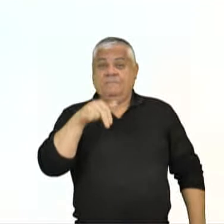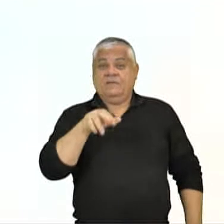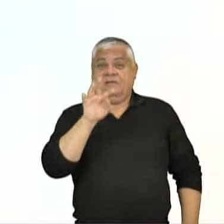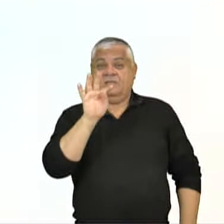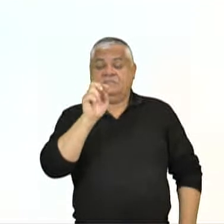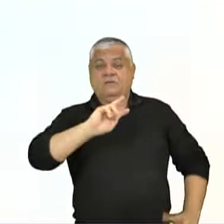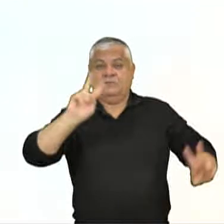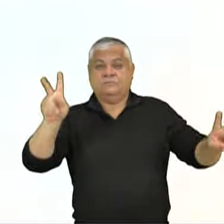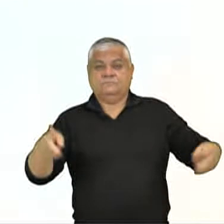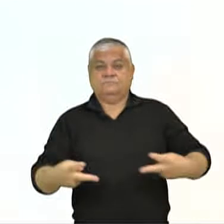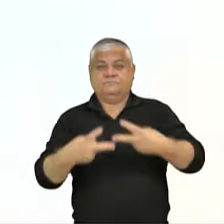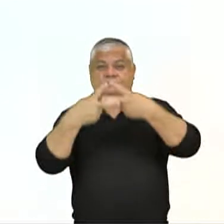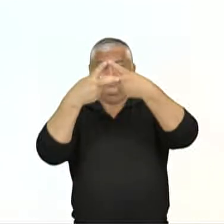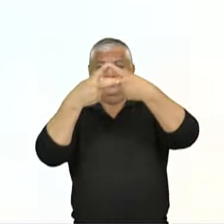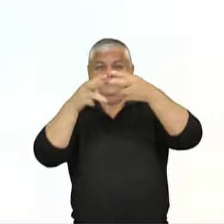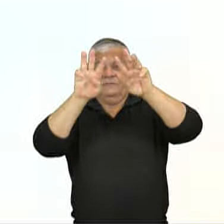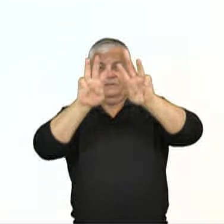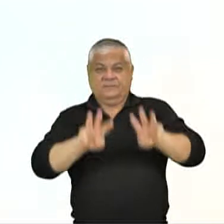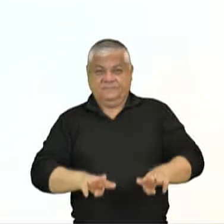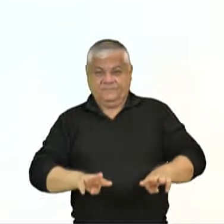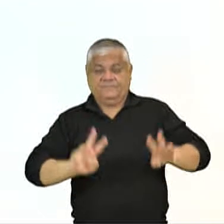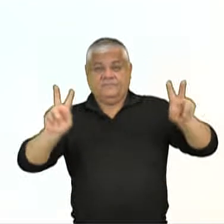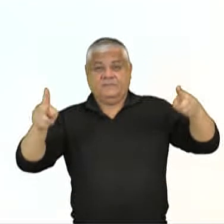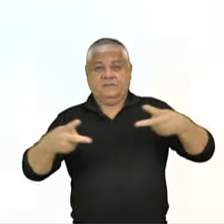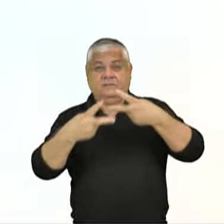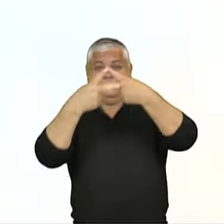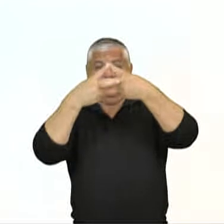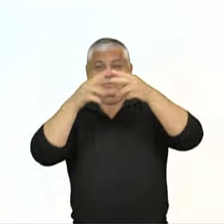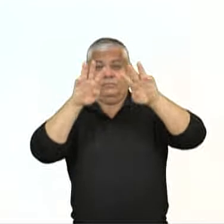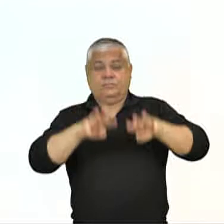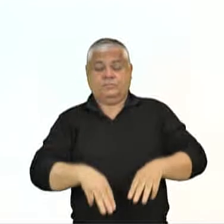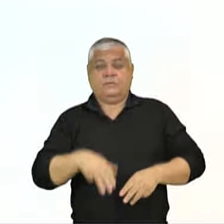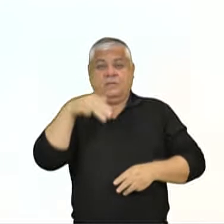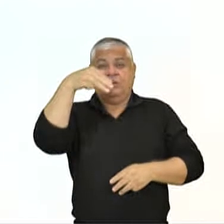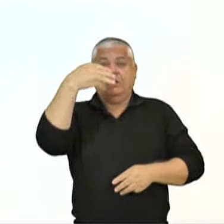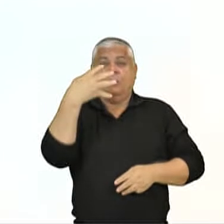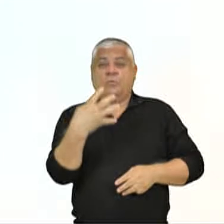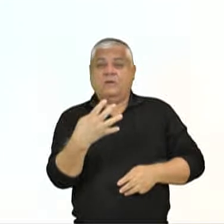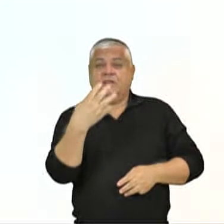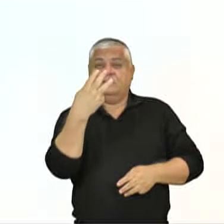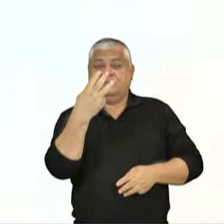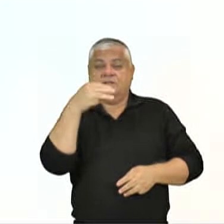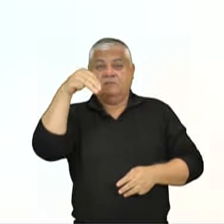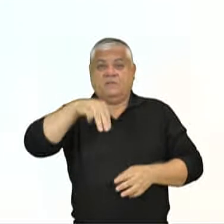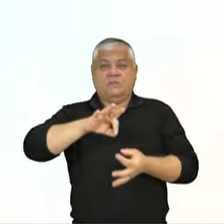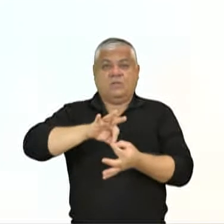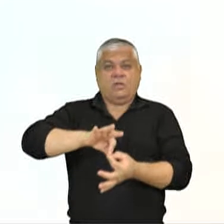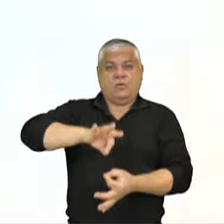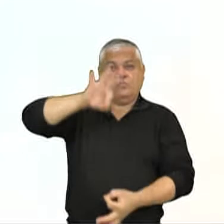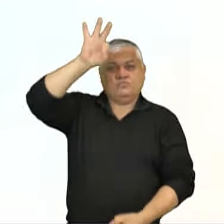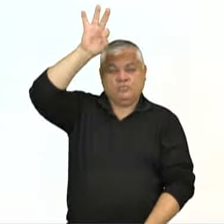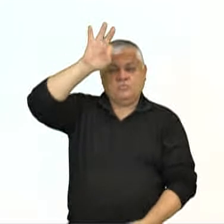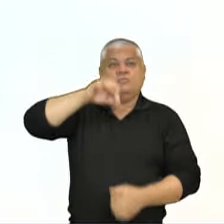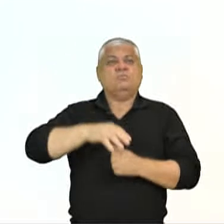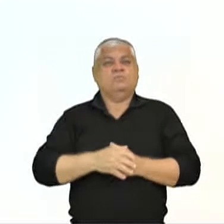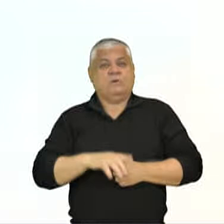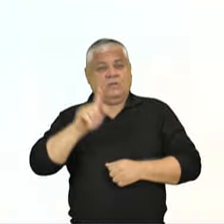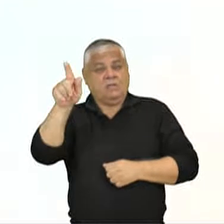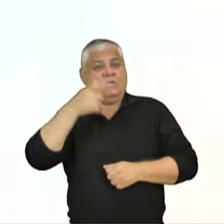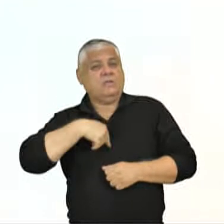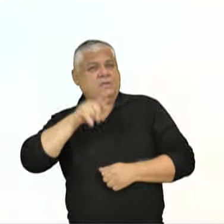mais conservadas no mundo antigo, com 43 metros de altura, dedicado a sete deuses planetários. Uma arquitetura estilo grego,